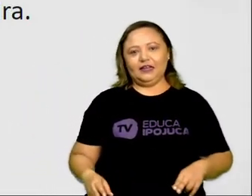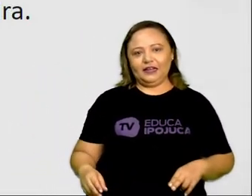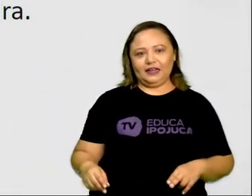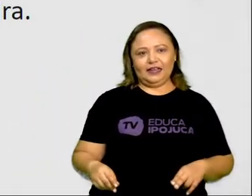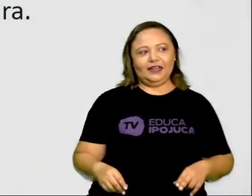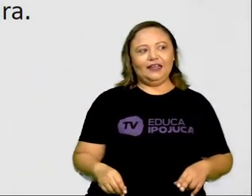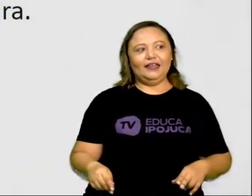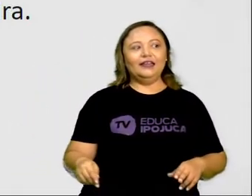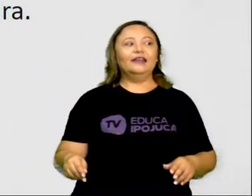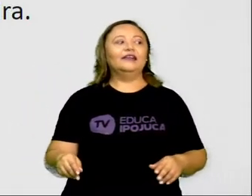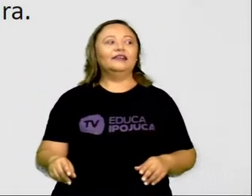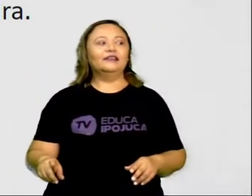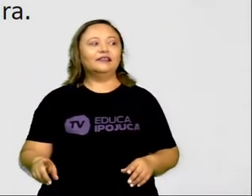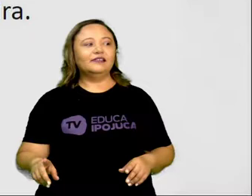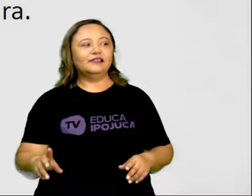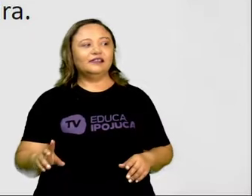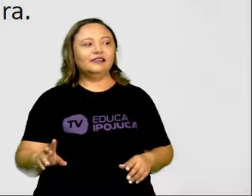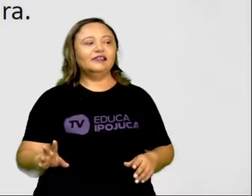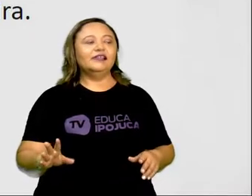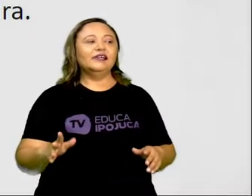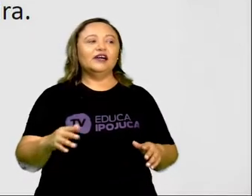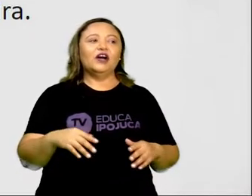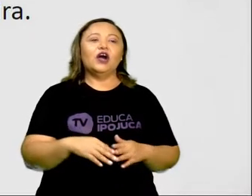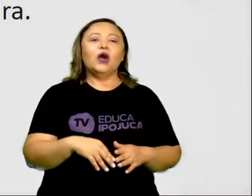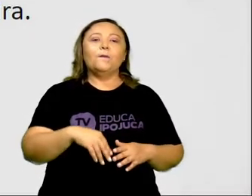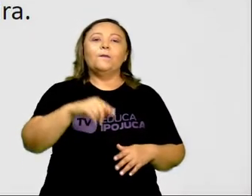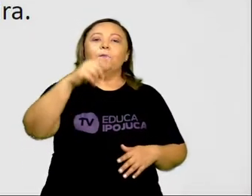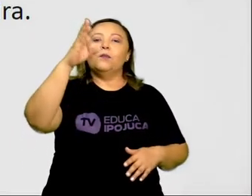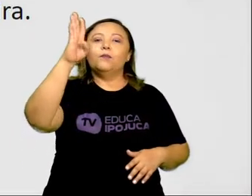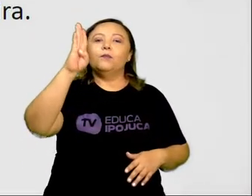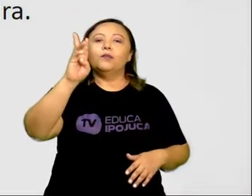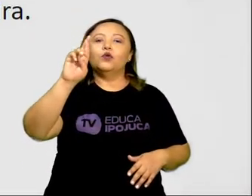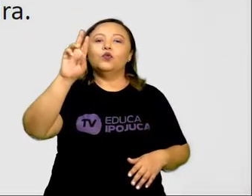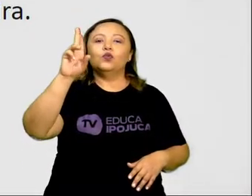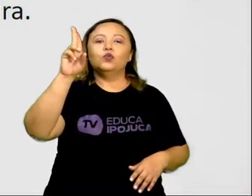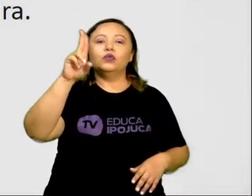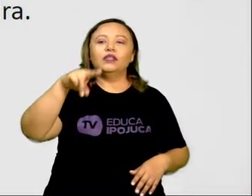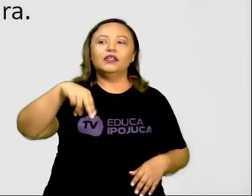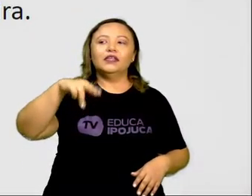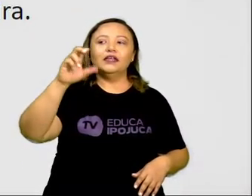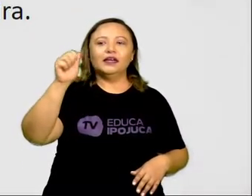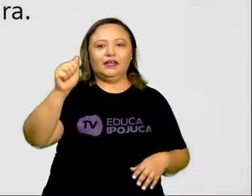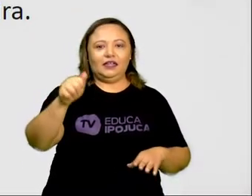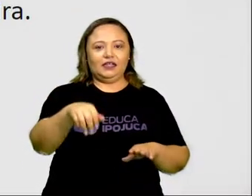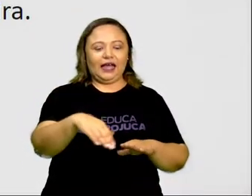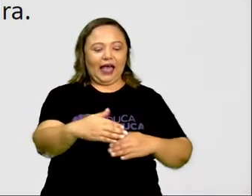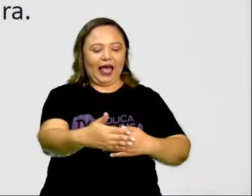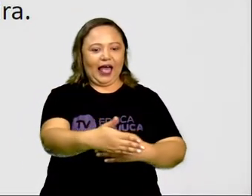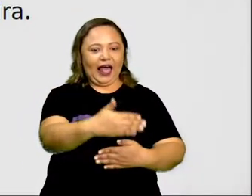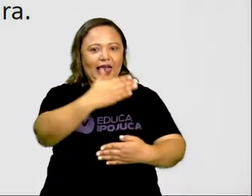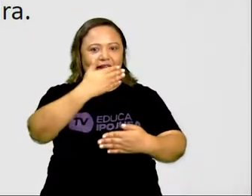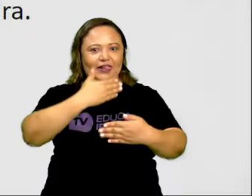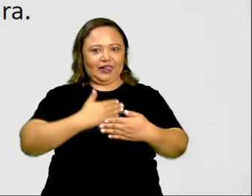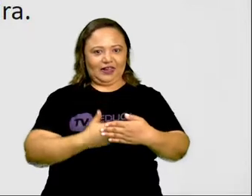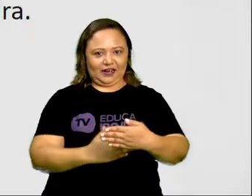Que linda. Está lá com seu vestido azul. Bruna está atrás da cadeira.